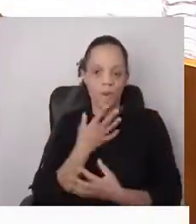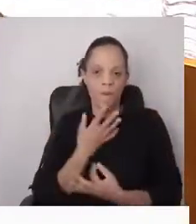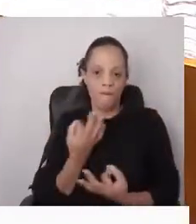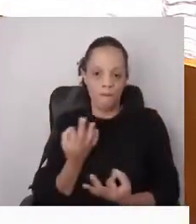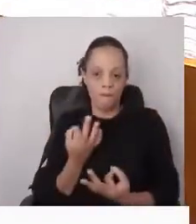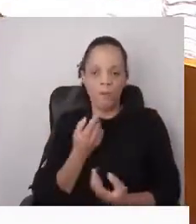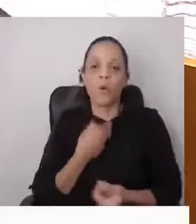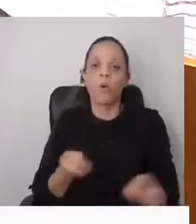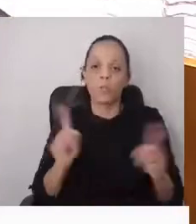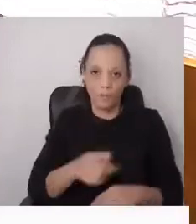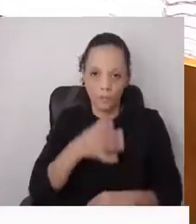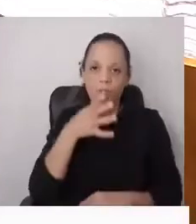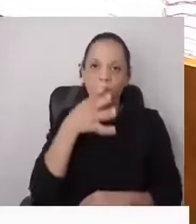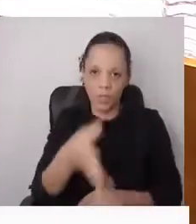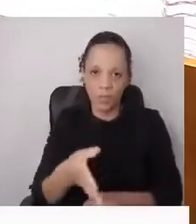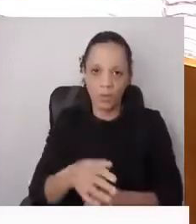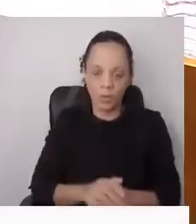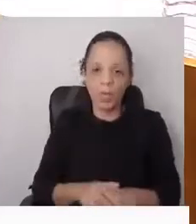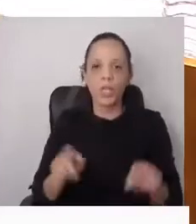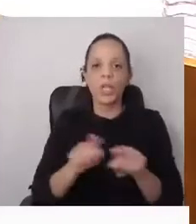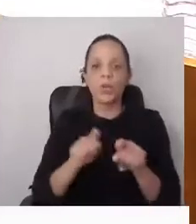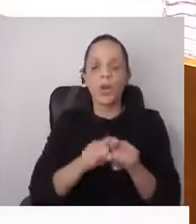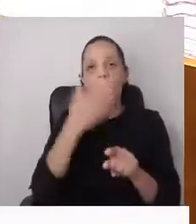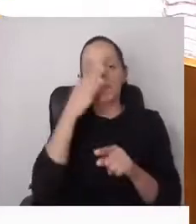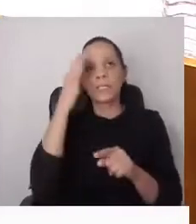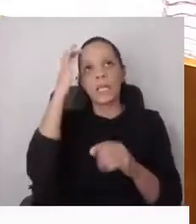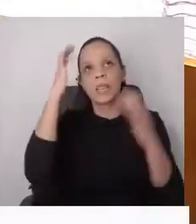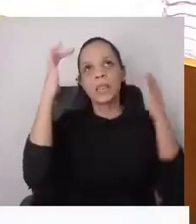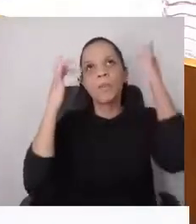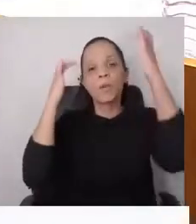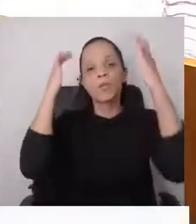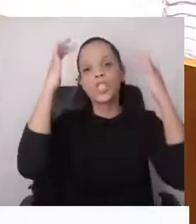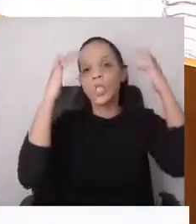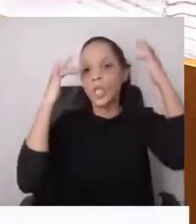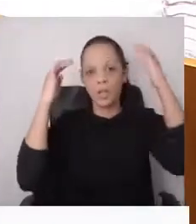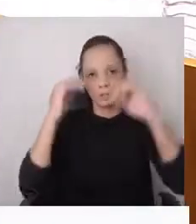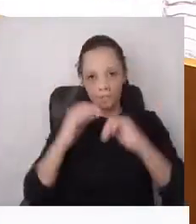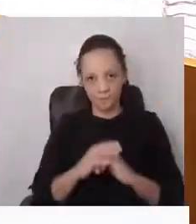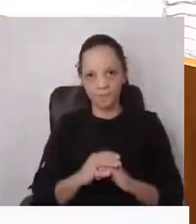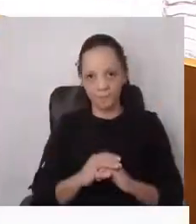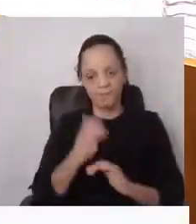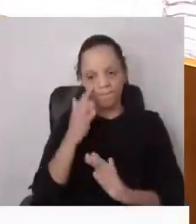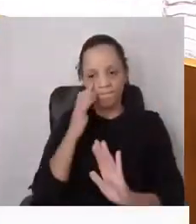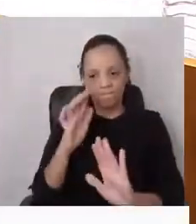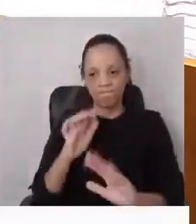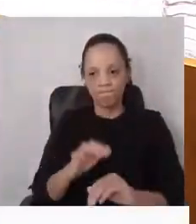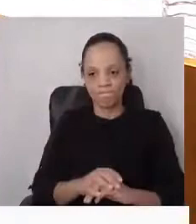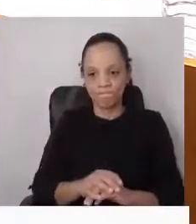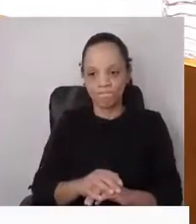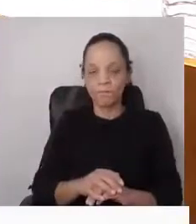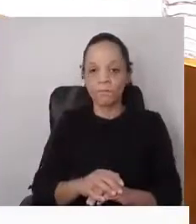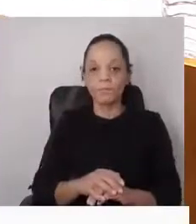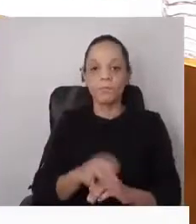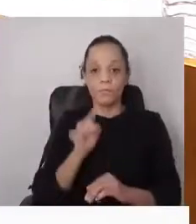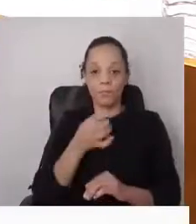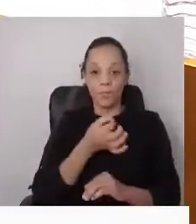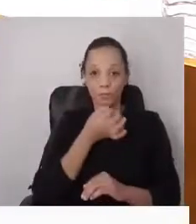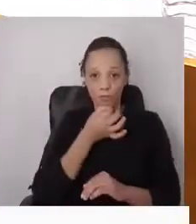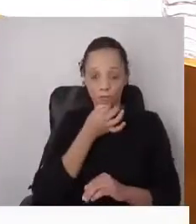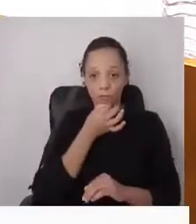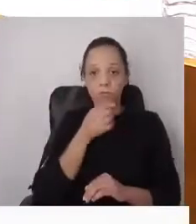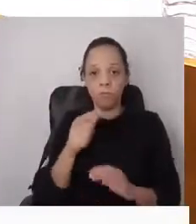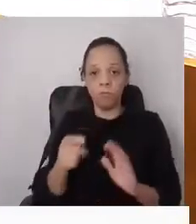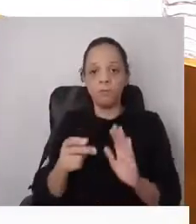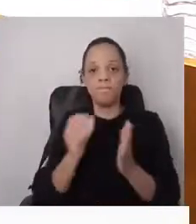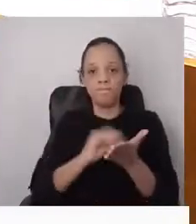repetir uma total demagogia. Se não vejamos, aquilo que é referido no artigo 6º é o